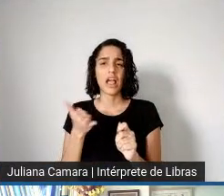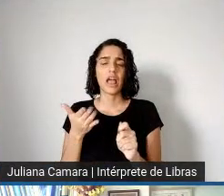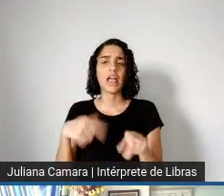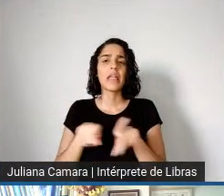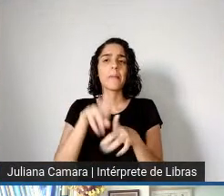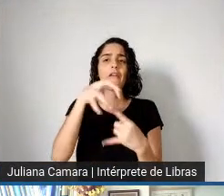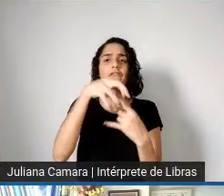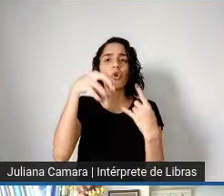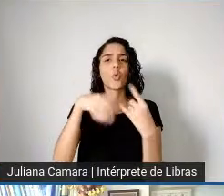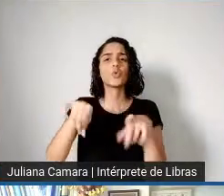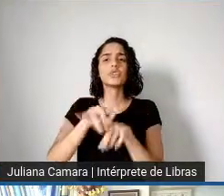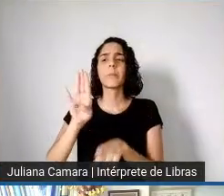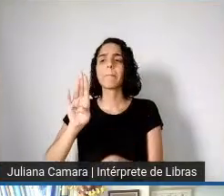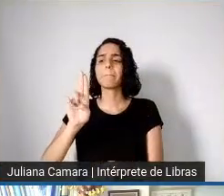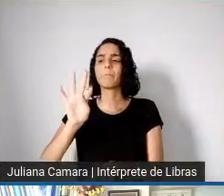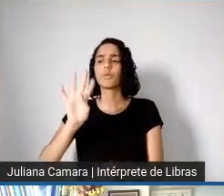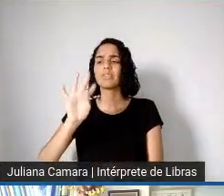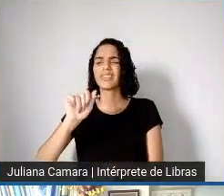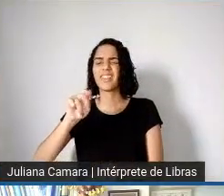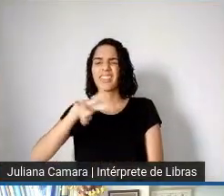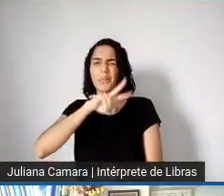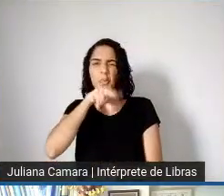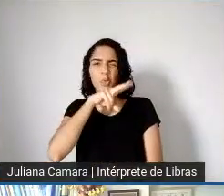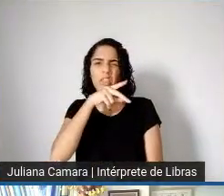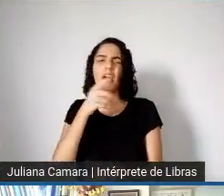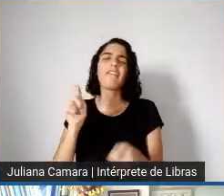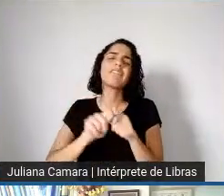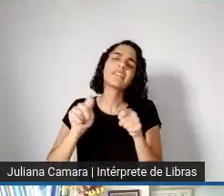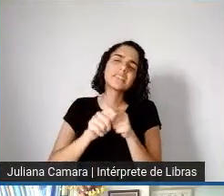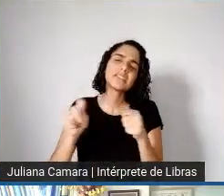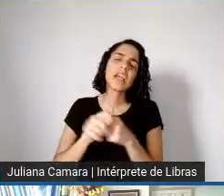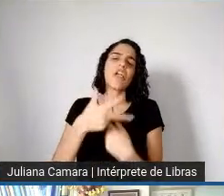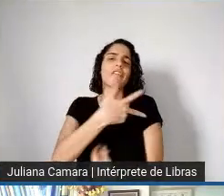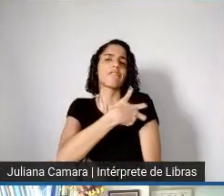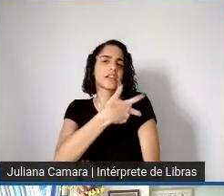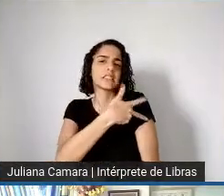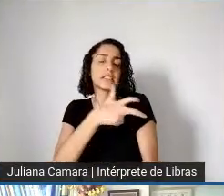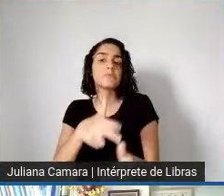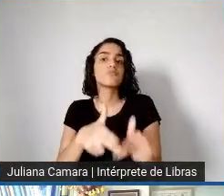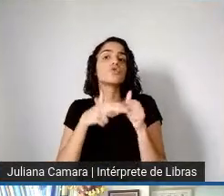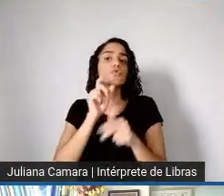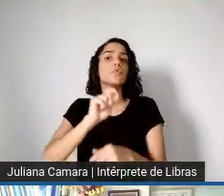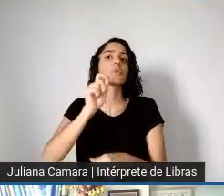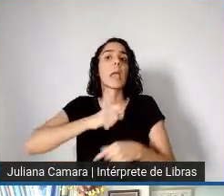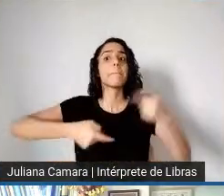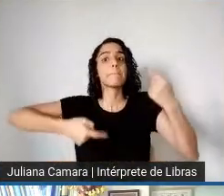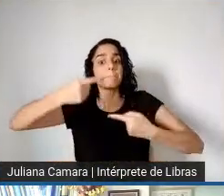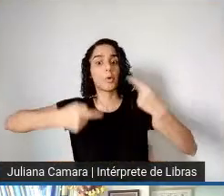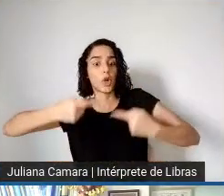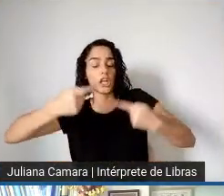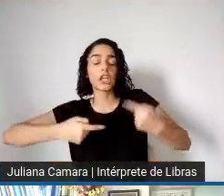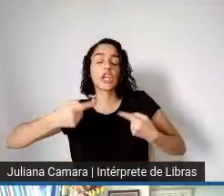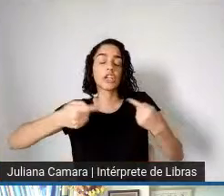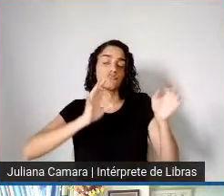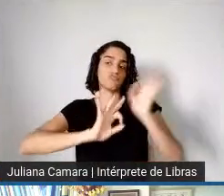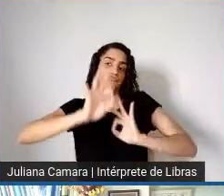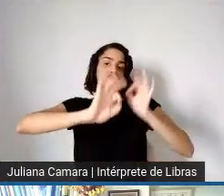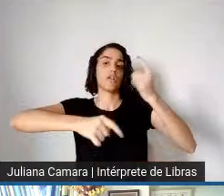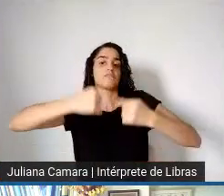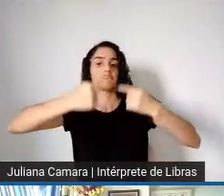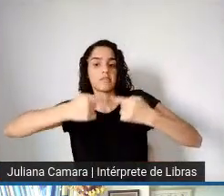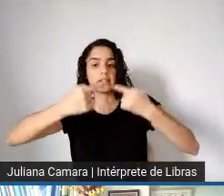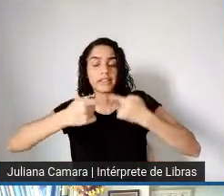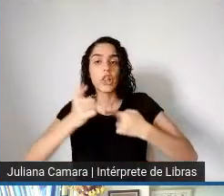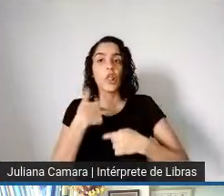vacina para a Covid por conta de um arranjo institucional e político que permitiu aproximar interesse